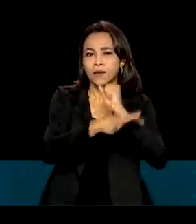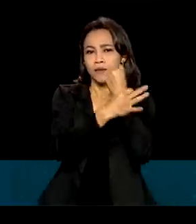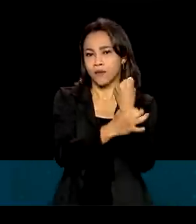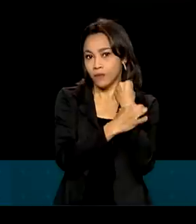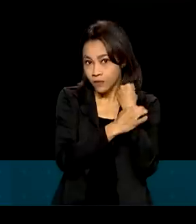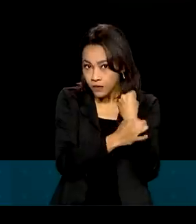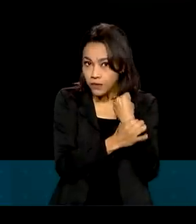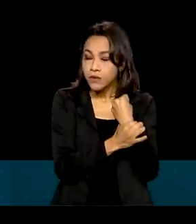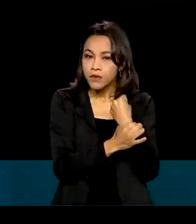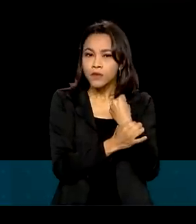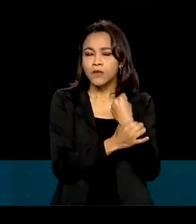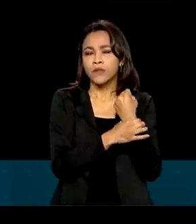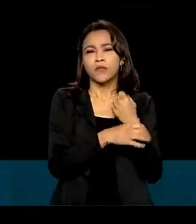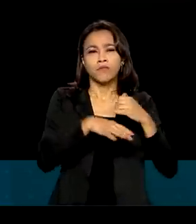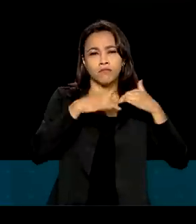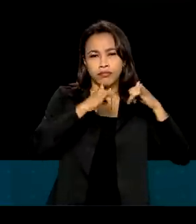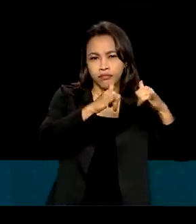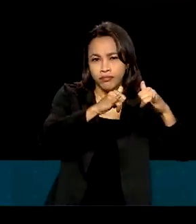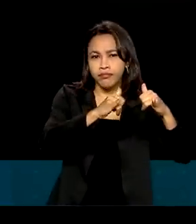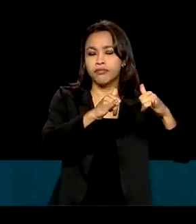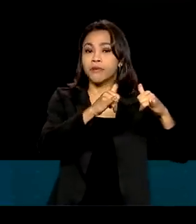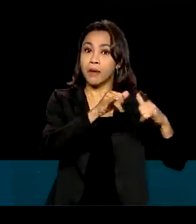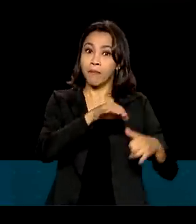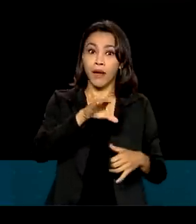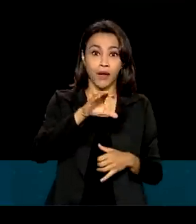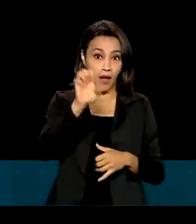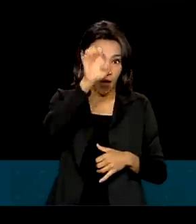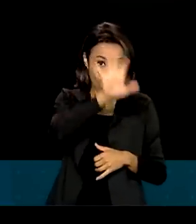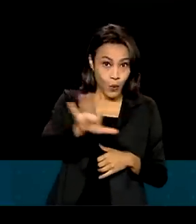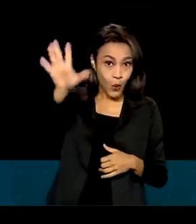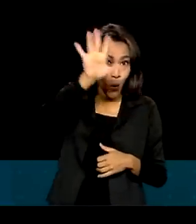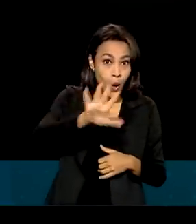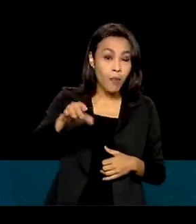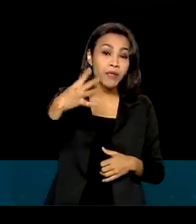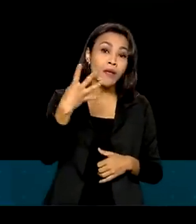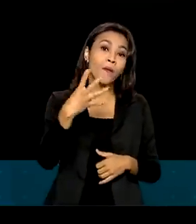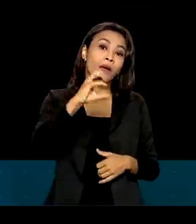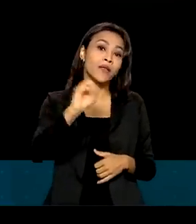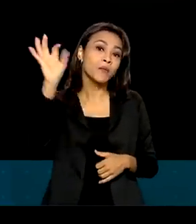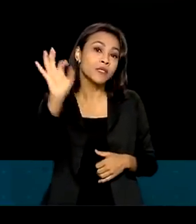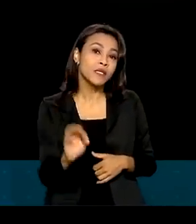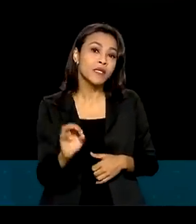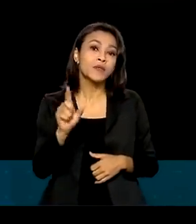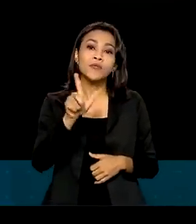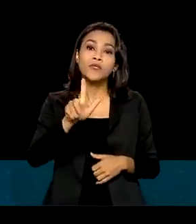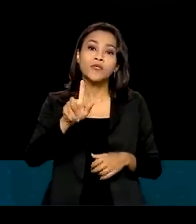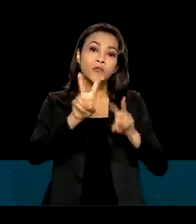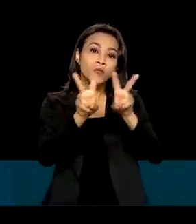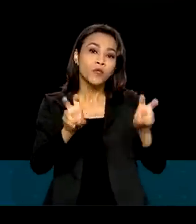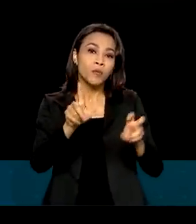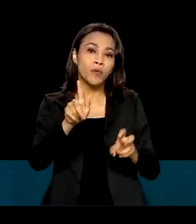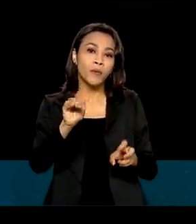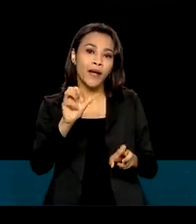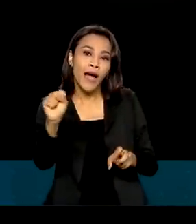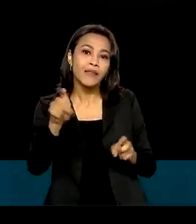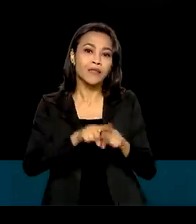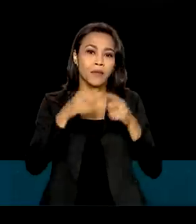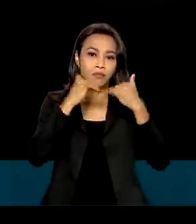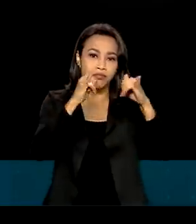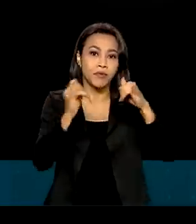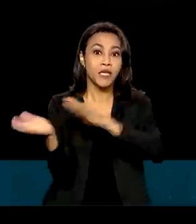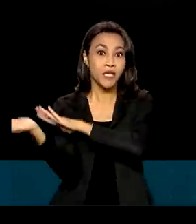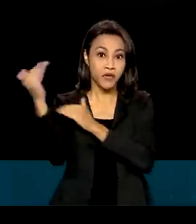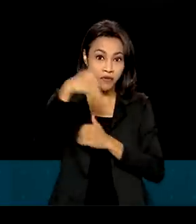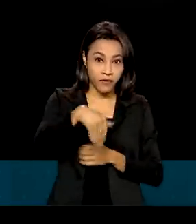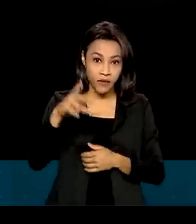do Ocidente, particularmente da Europa, que está com 40% do gás natural e da energia vindo da Rússia. Eles já